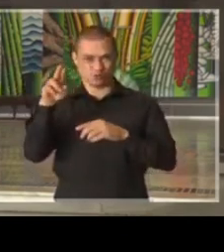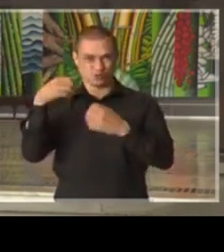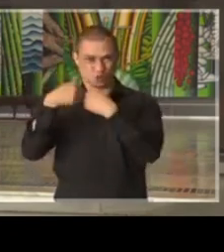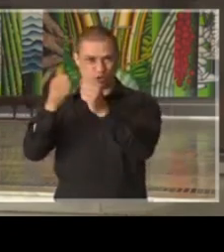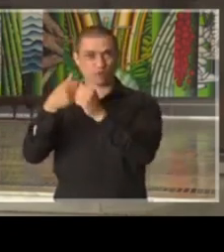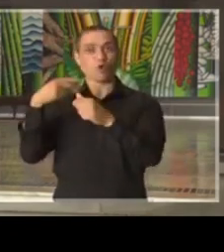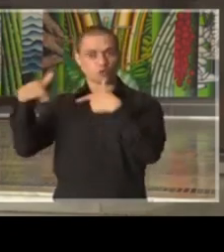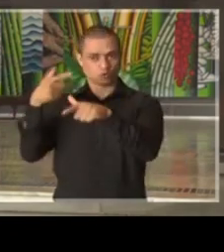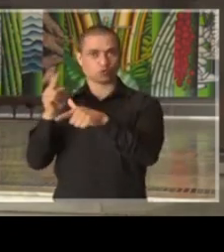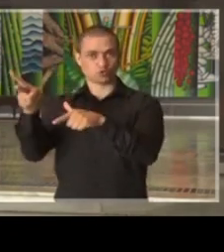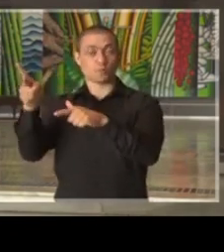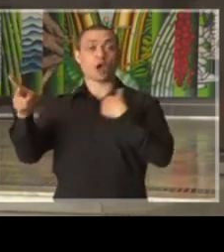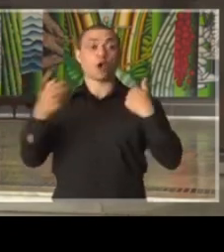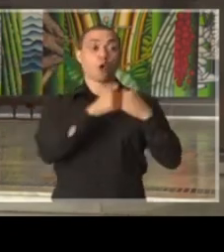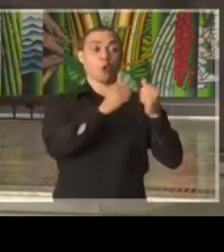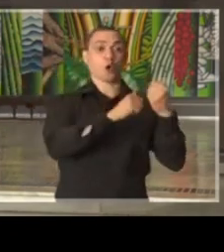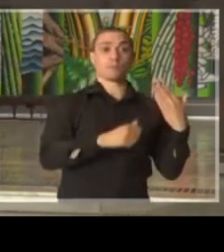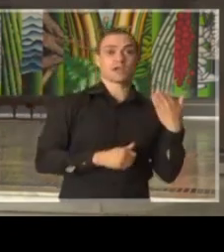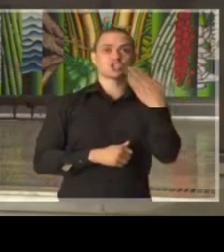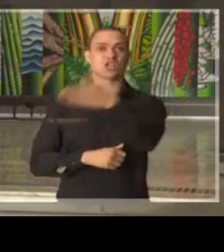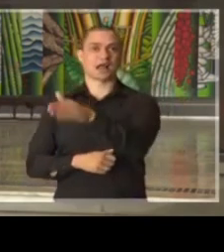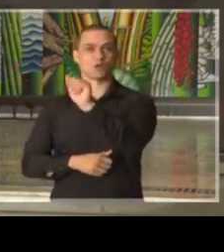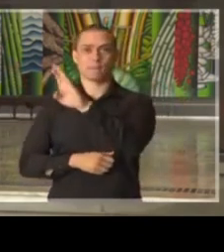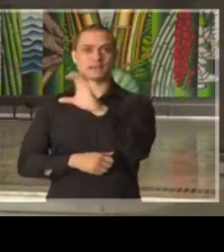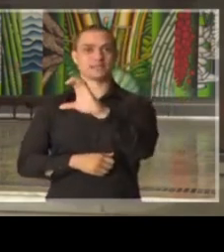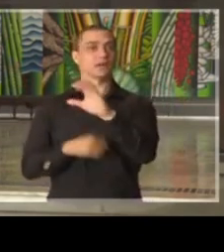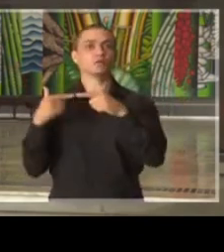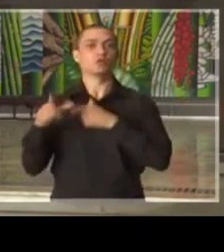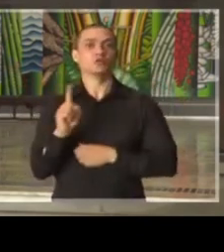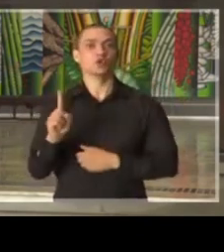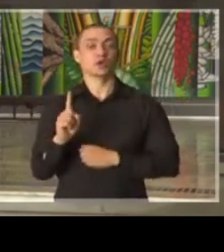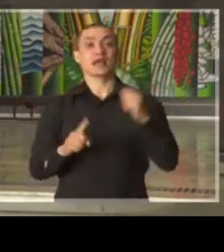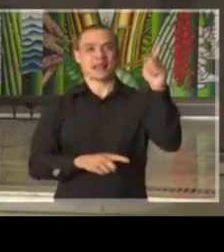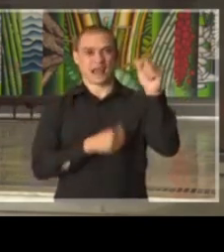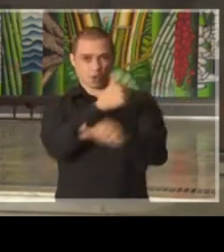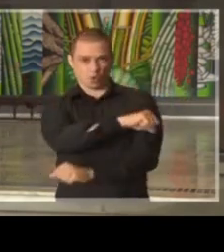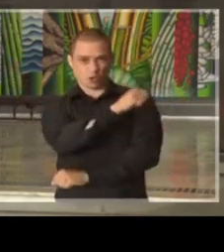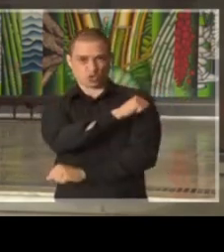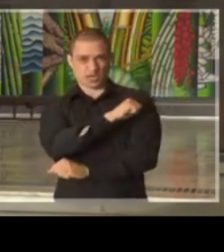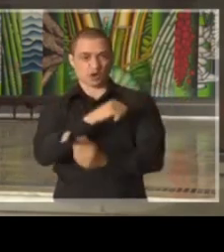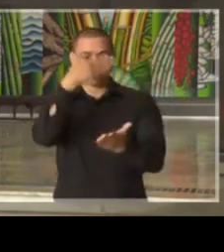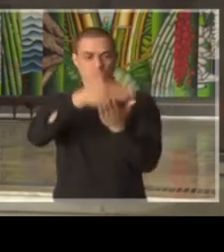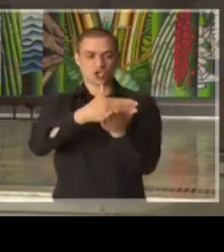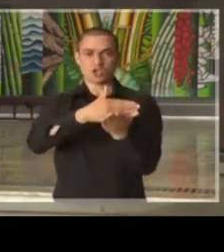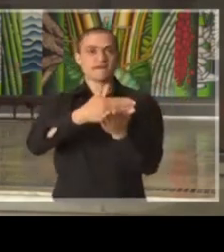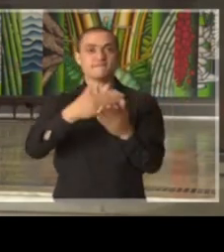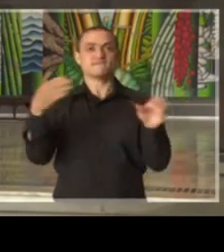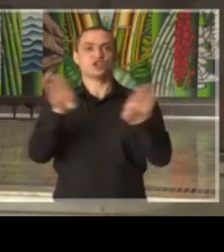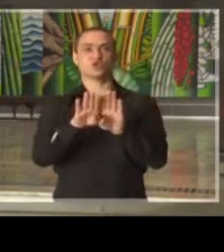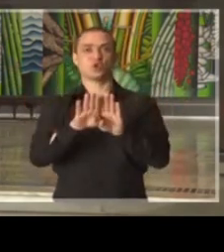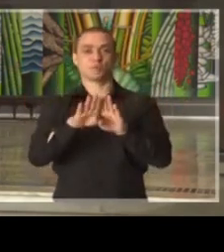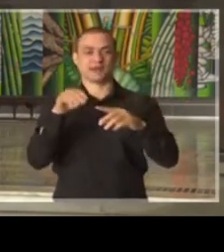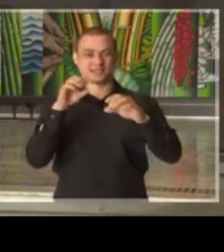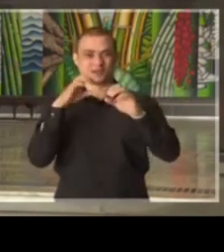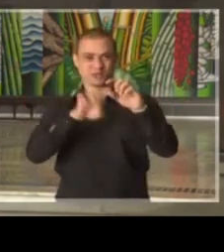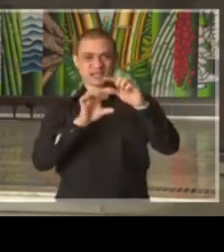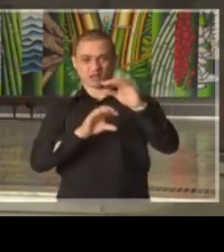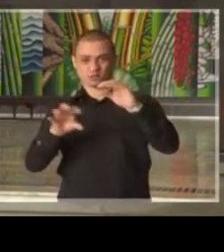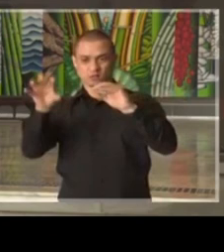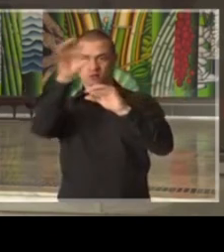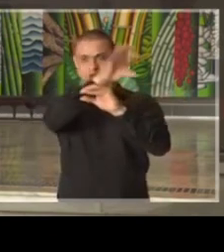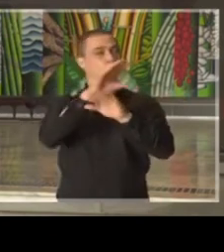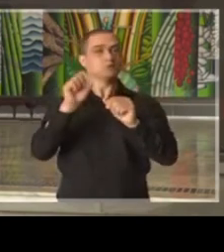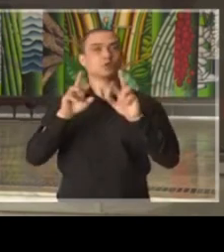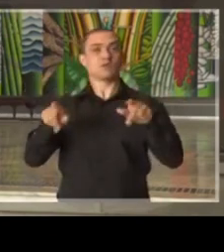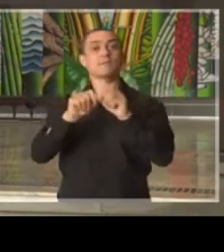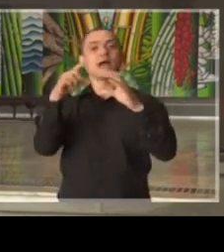ônibus que dão acesso a ela no ABC, não. O Rio de Janeiro fechou as divisas, embora os estados vizinhos não tenham tomado